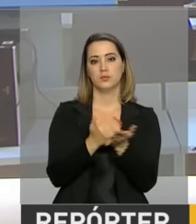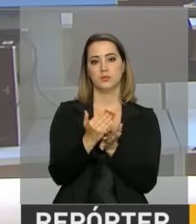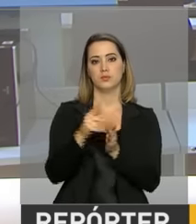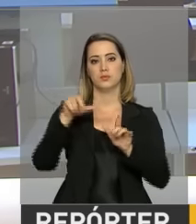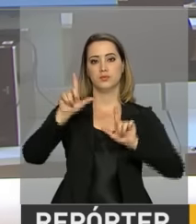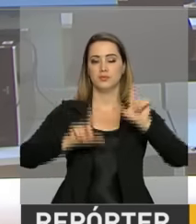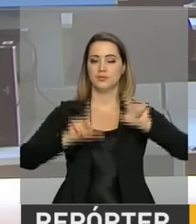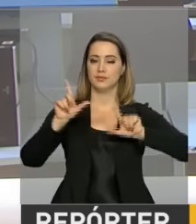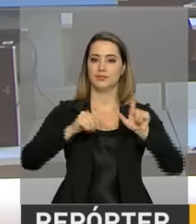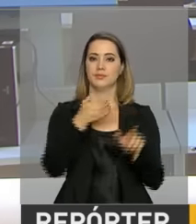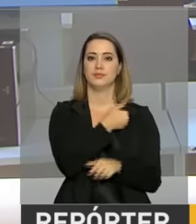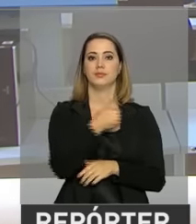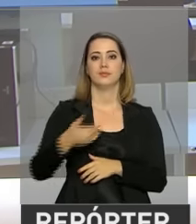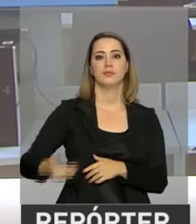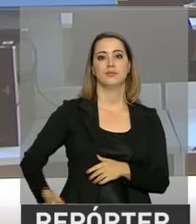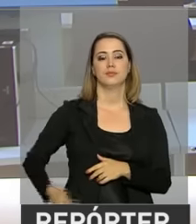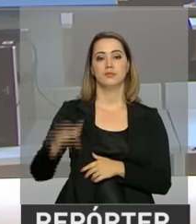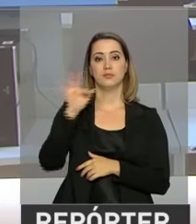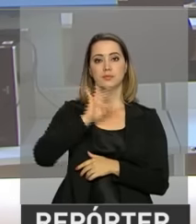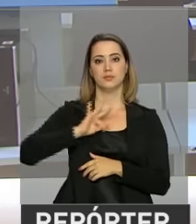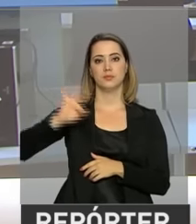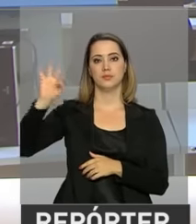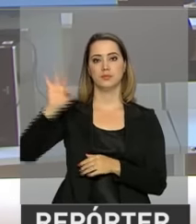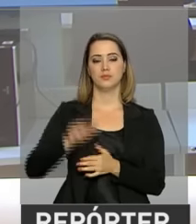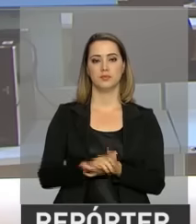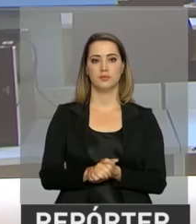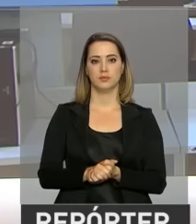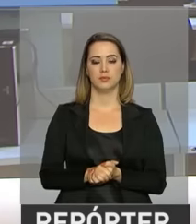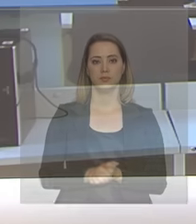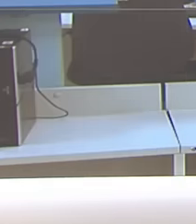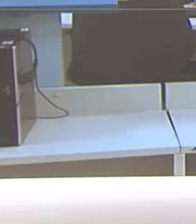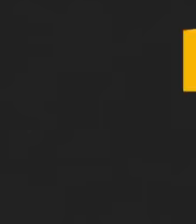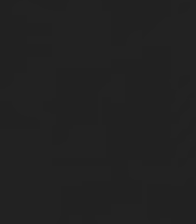E continue com a gente aqui na NBR, a TV do Governo Federal.